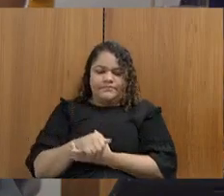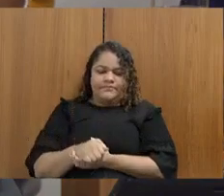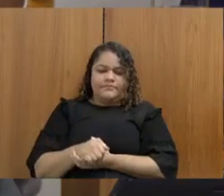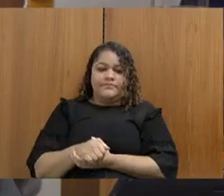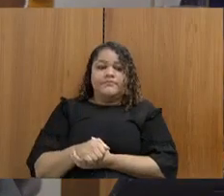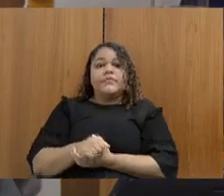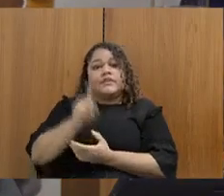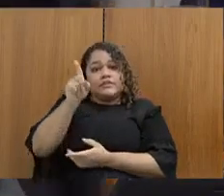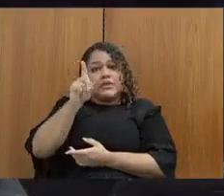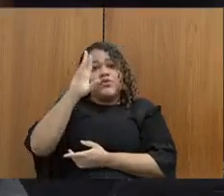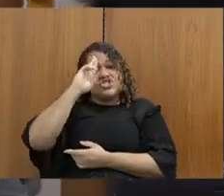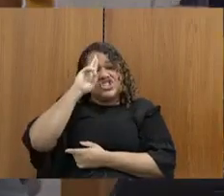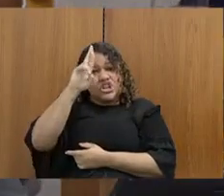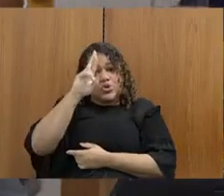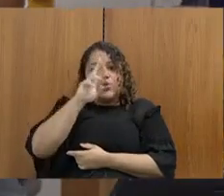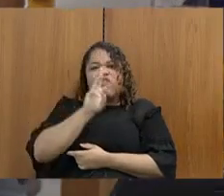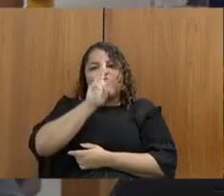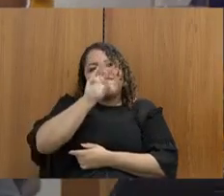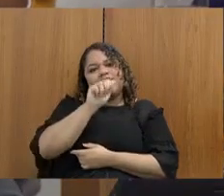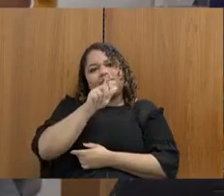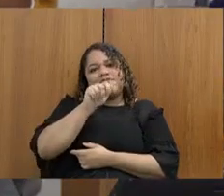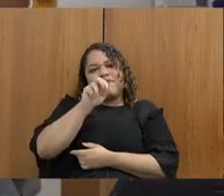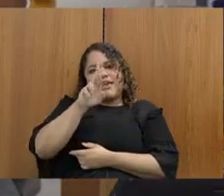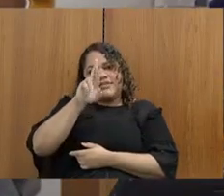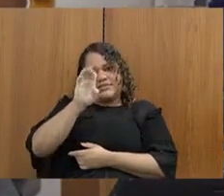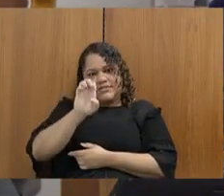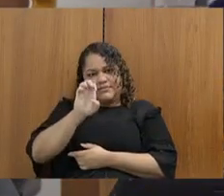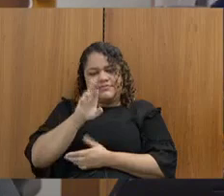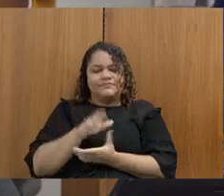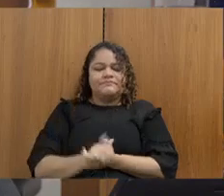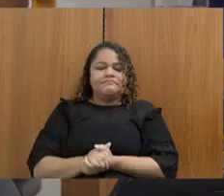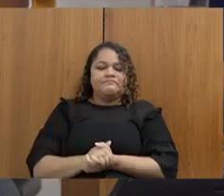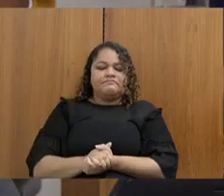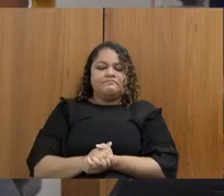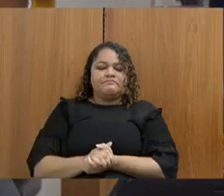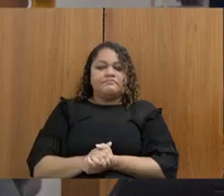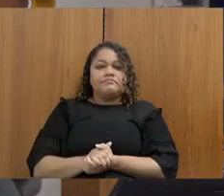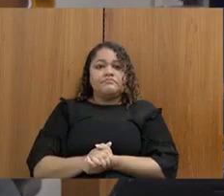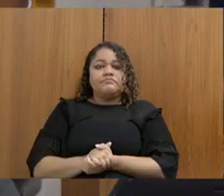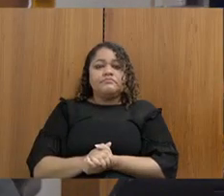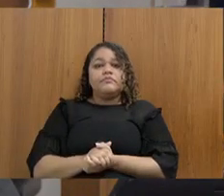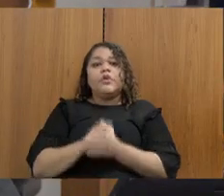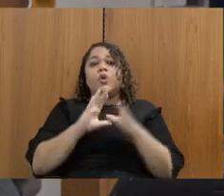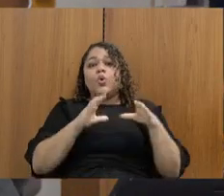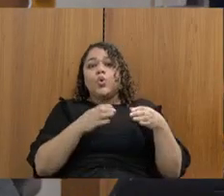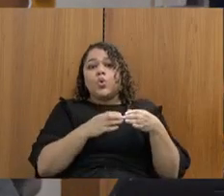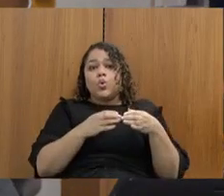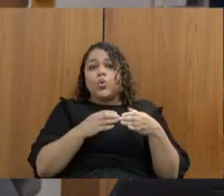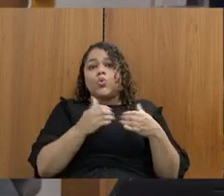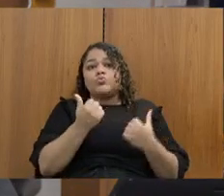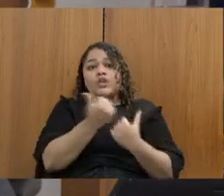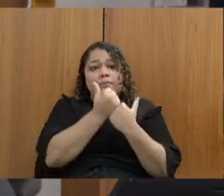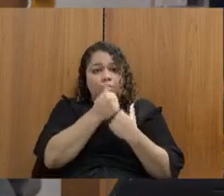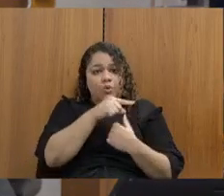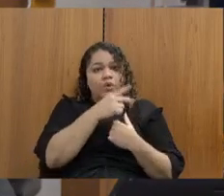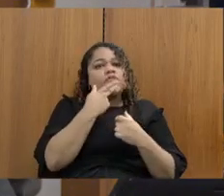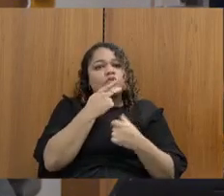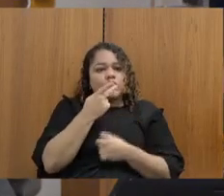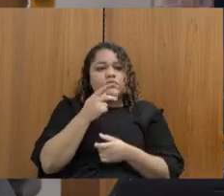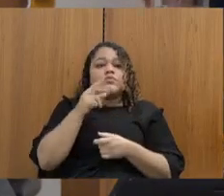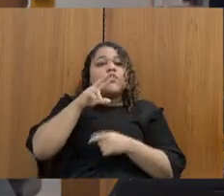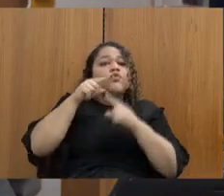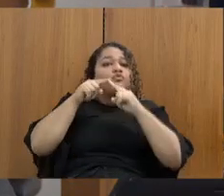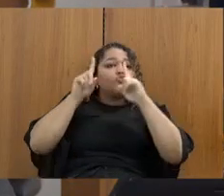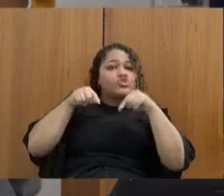o Wagner, que tem um grupo de apoio, o funcionário apresenta testado médico para os policiais penais por algum motivo,